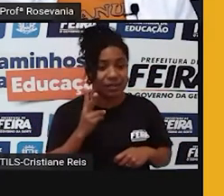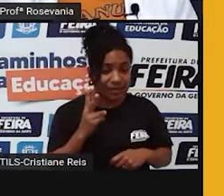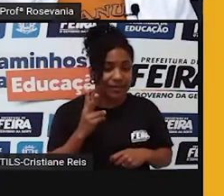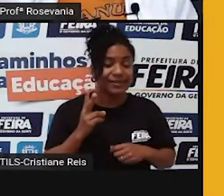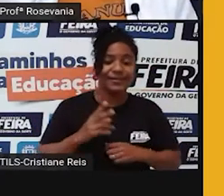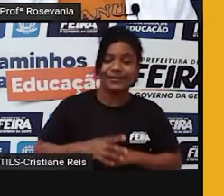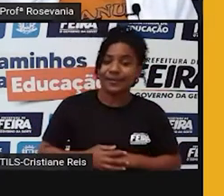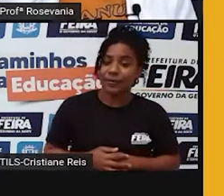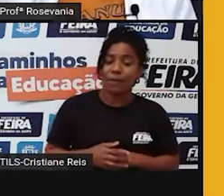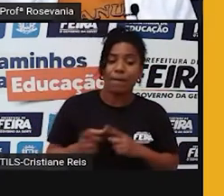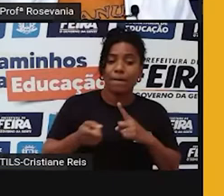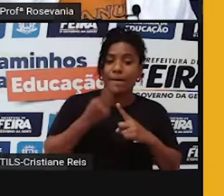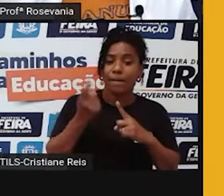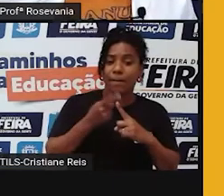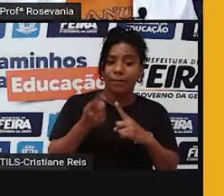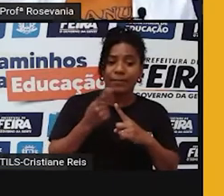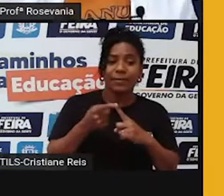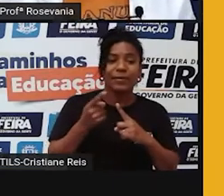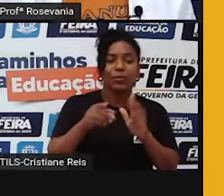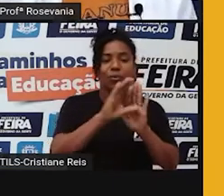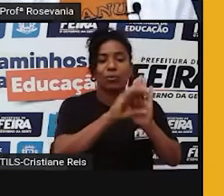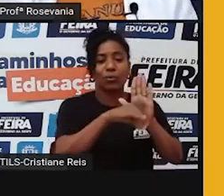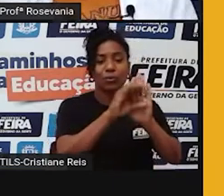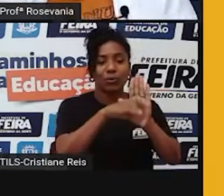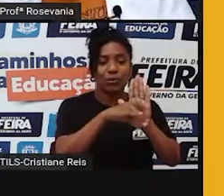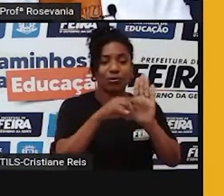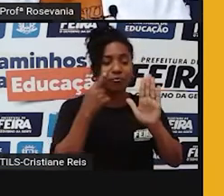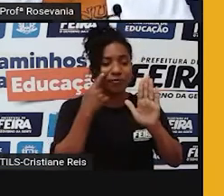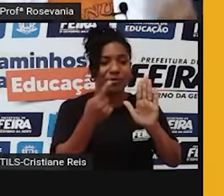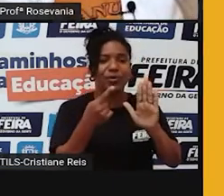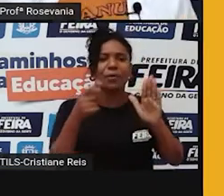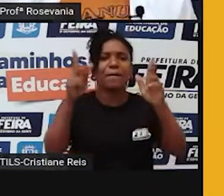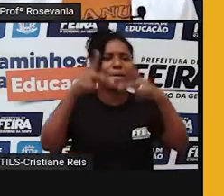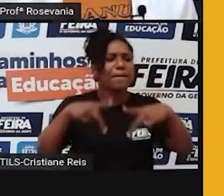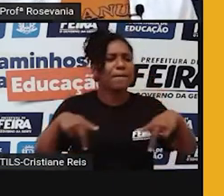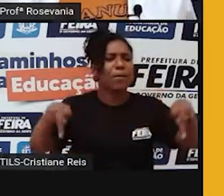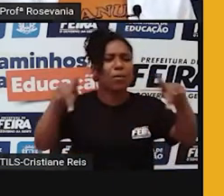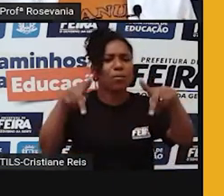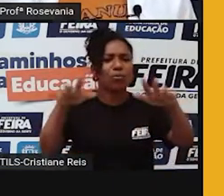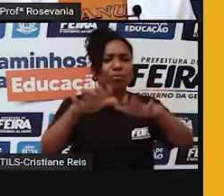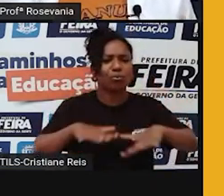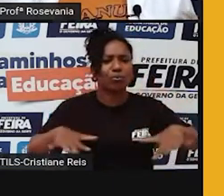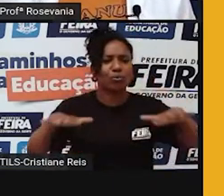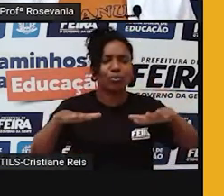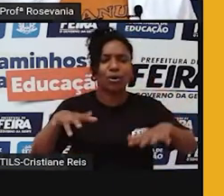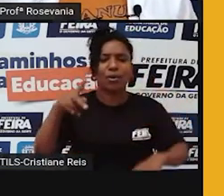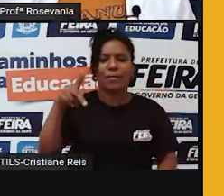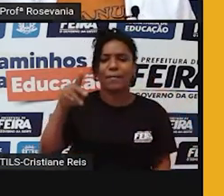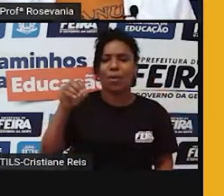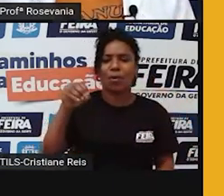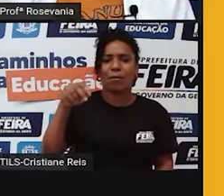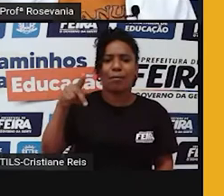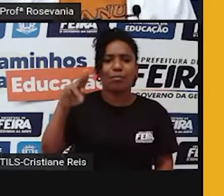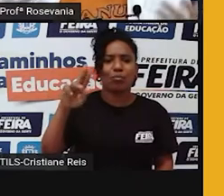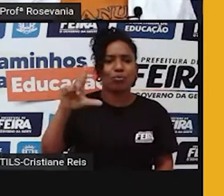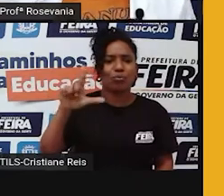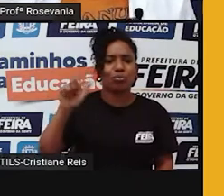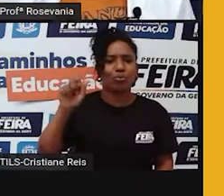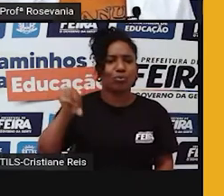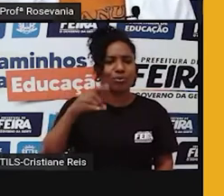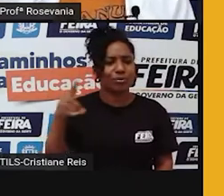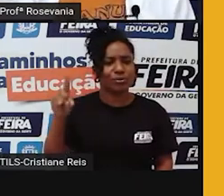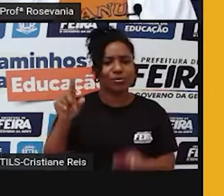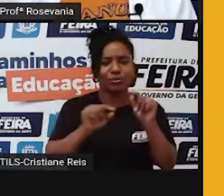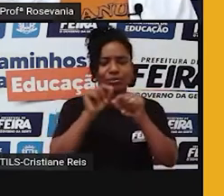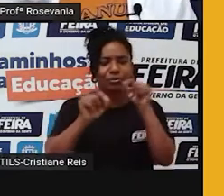primeiro conceito, como eu falei pra vocês, é o conceito de população. Então, vamos ver o que é população, porque a gente fala